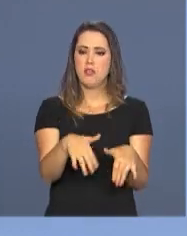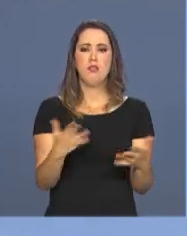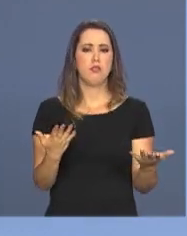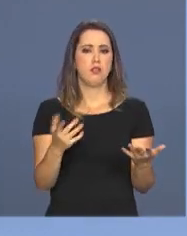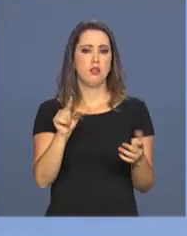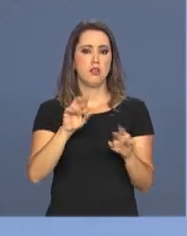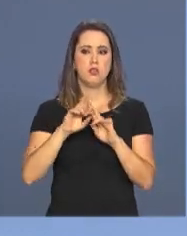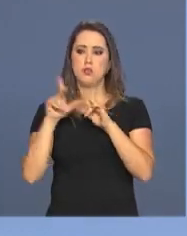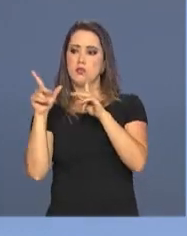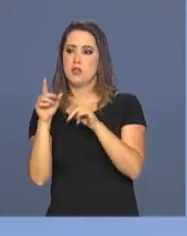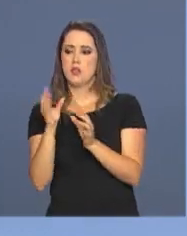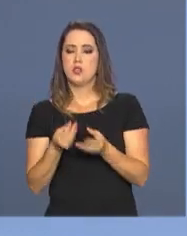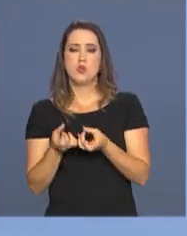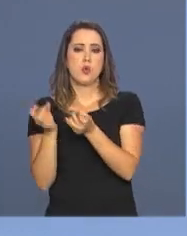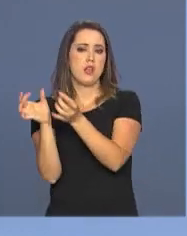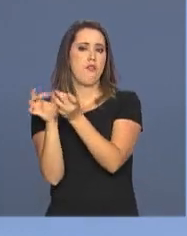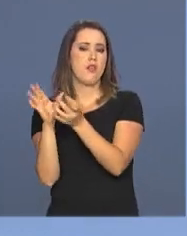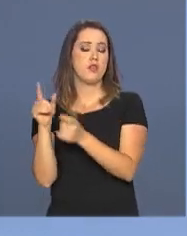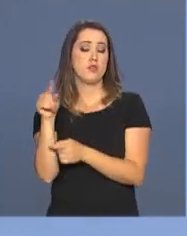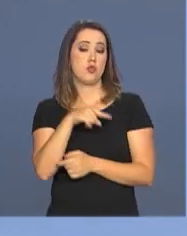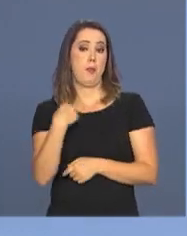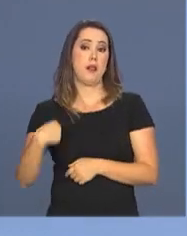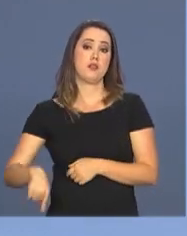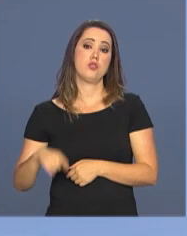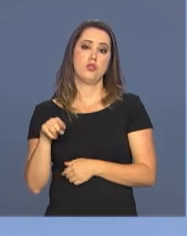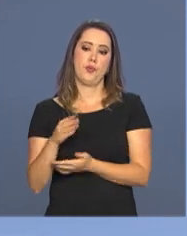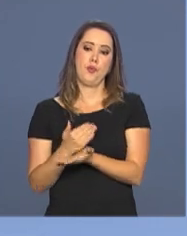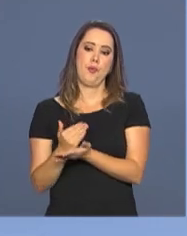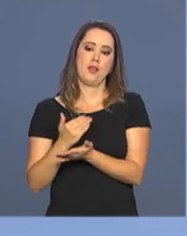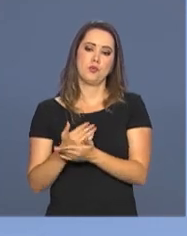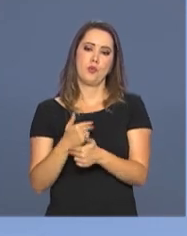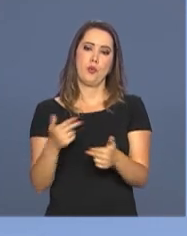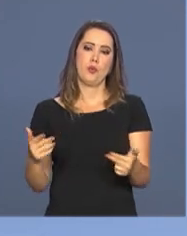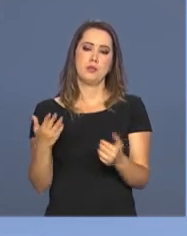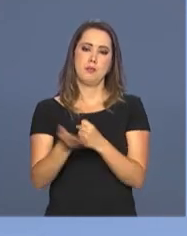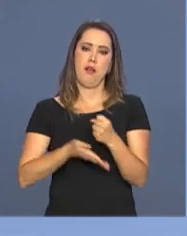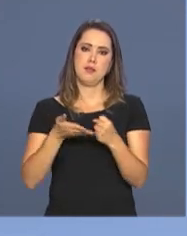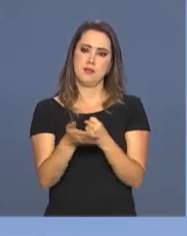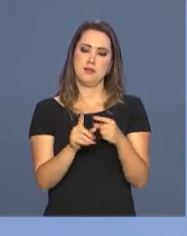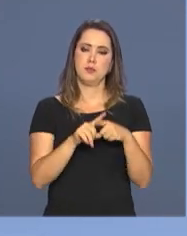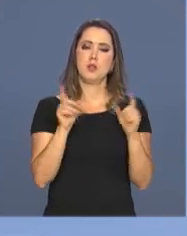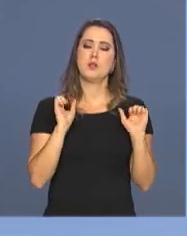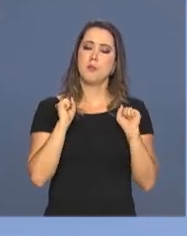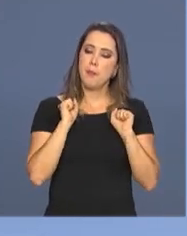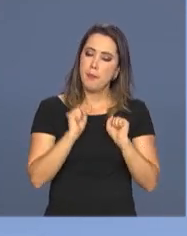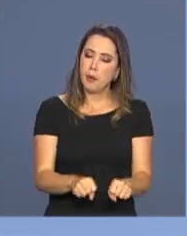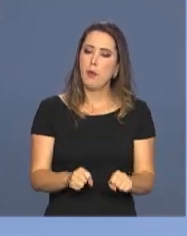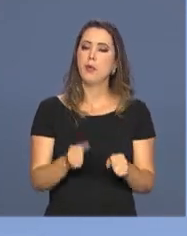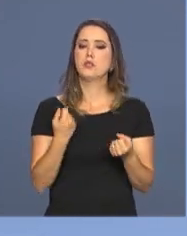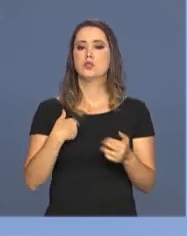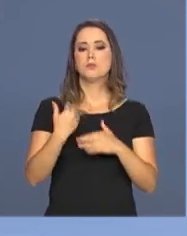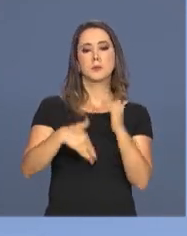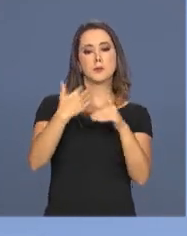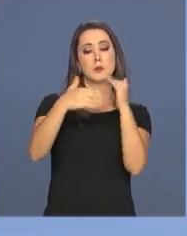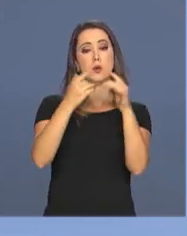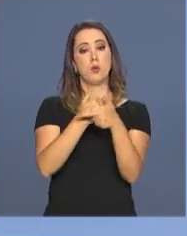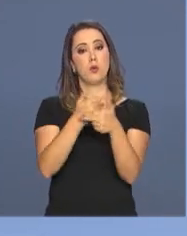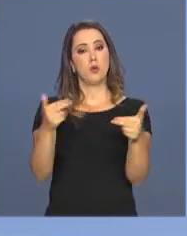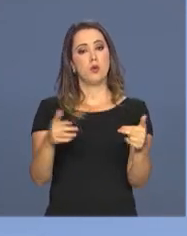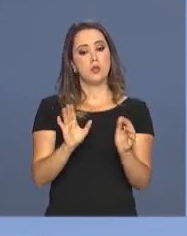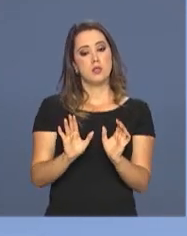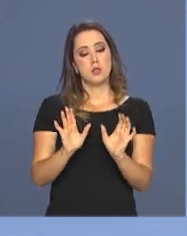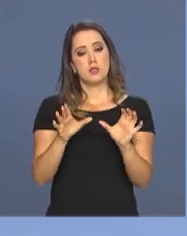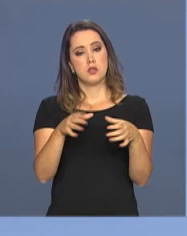exportações para a China, onde predominam matérias-primas, mas a região tem potencial de expansão para produtos das